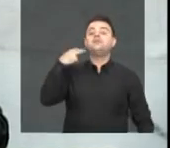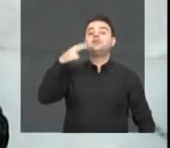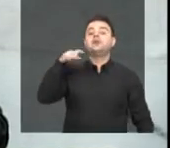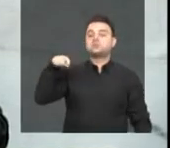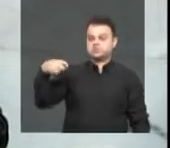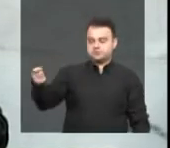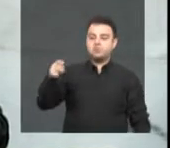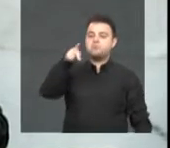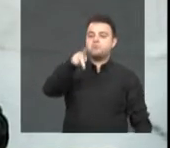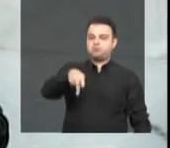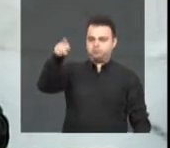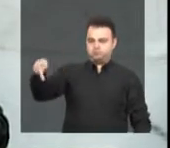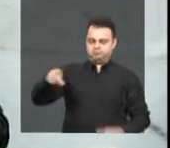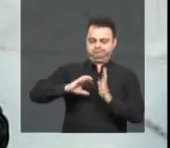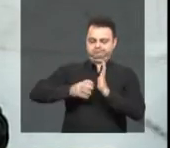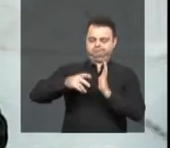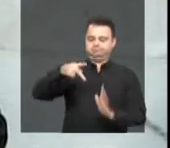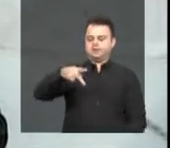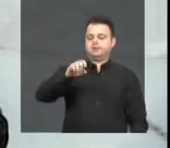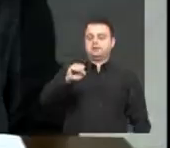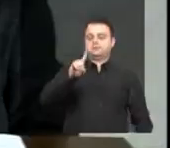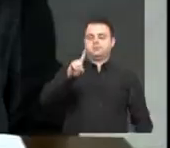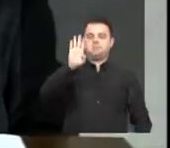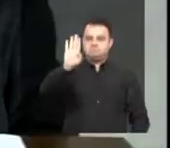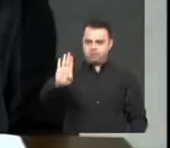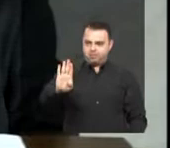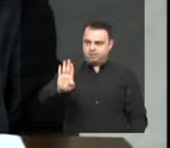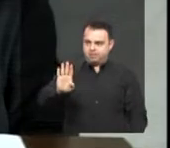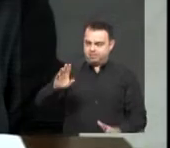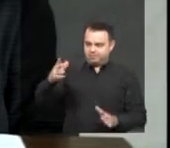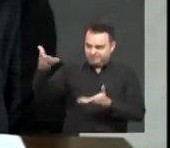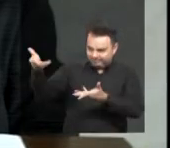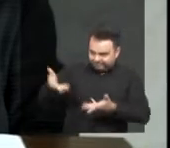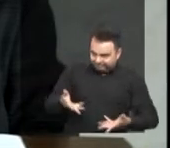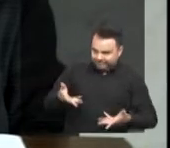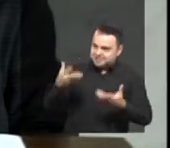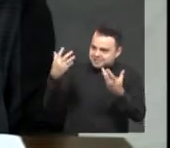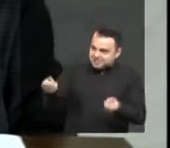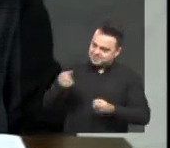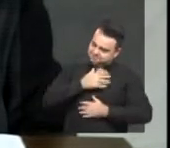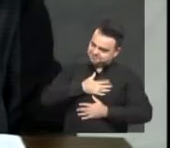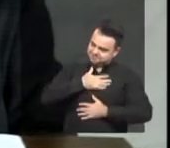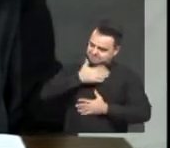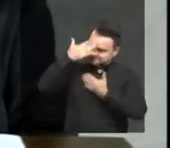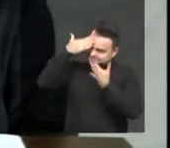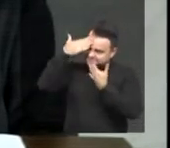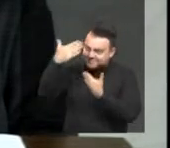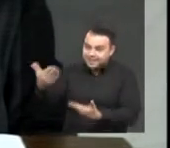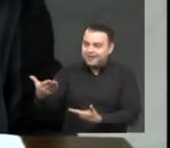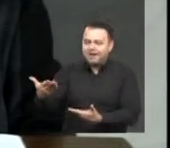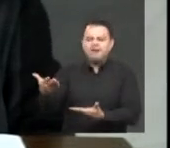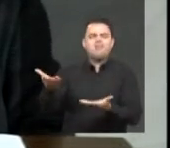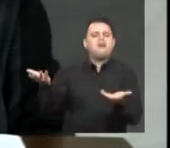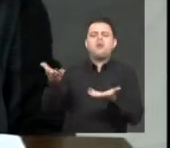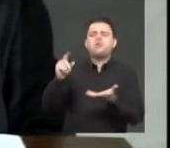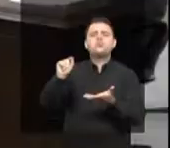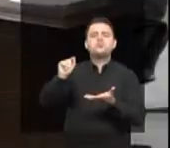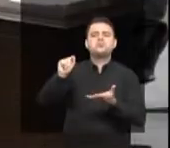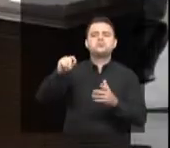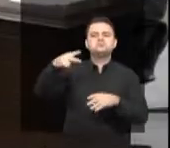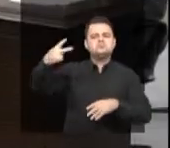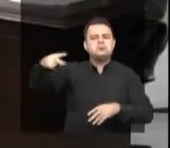vereador pelo PSDB, doutor Renato Pupo. Obrigada por ter aceitado mais uma vez o nosso convite, doutor. E vamos falar a respeito